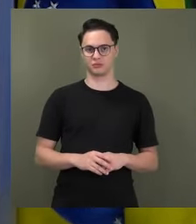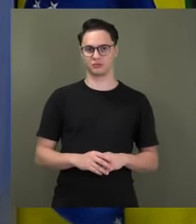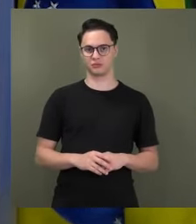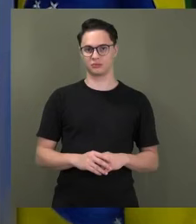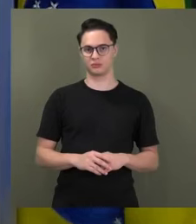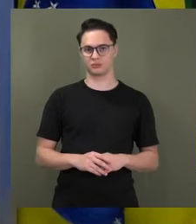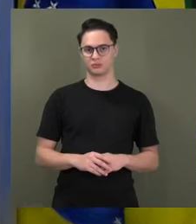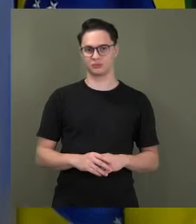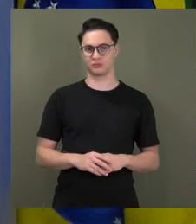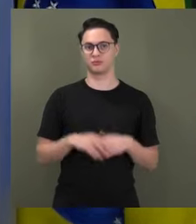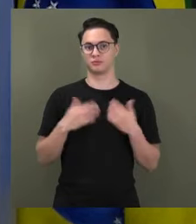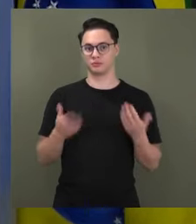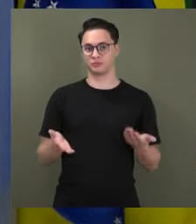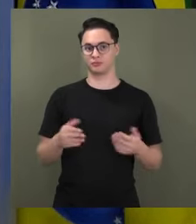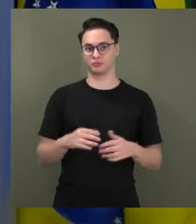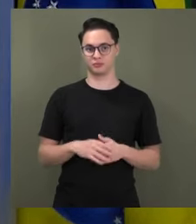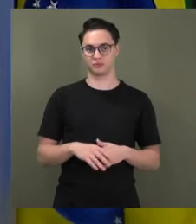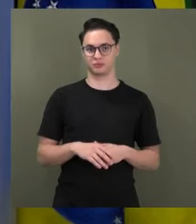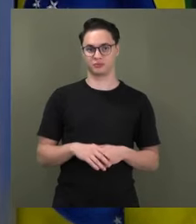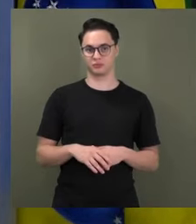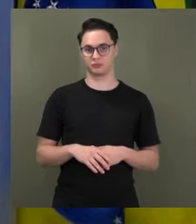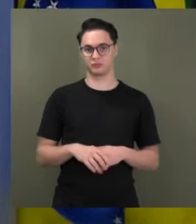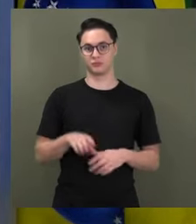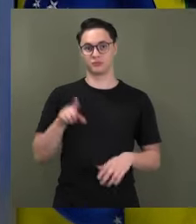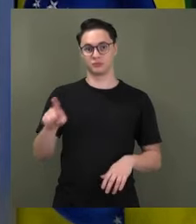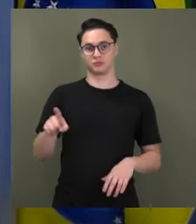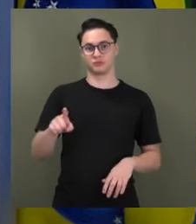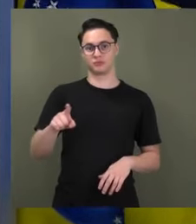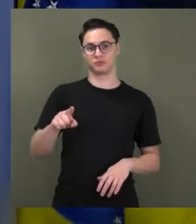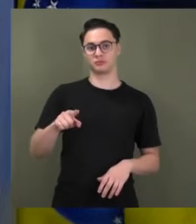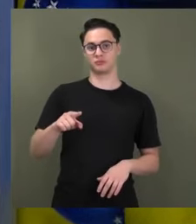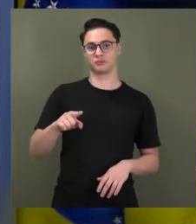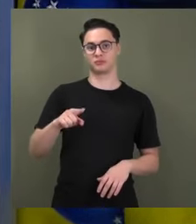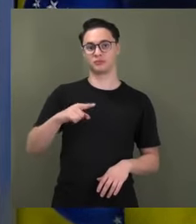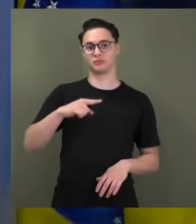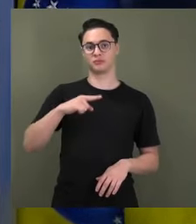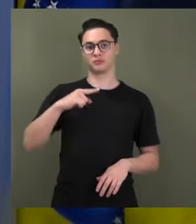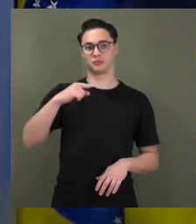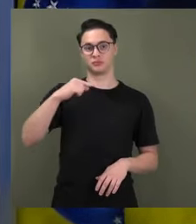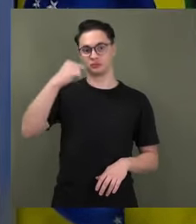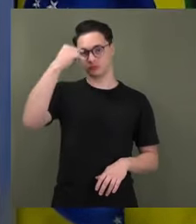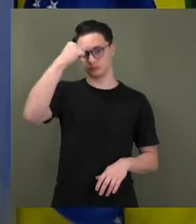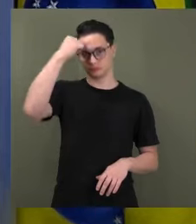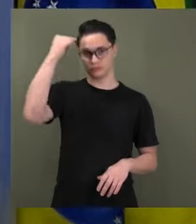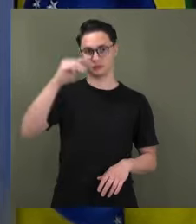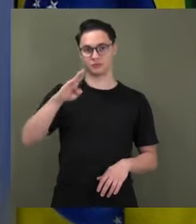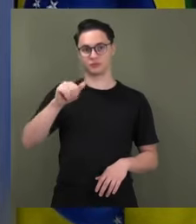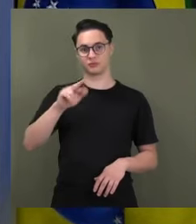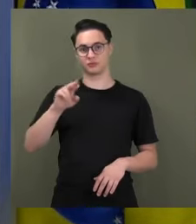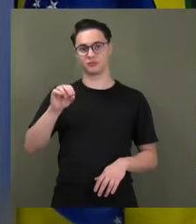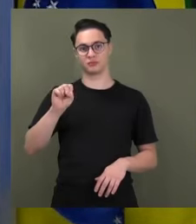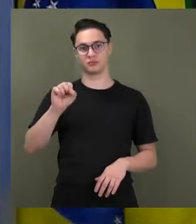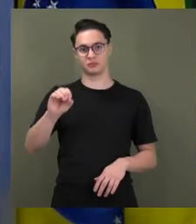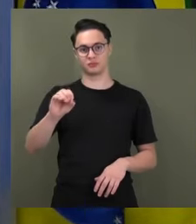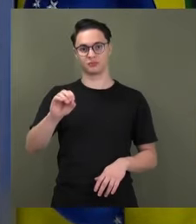Olha, o mesmo Barroso que interferiu lá atrás, quando eu cheguei aqui, o senador Plínio Valério também,